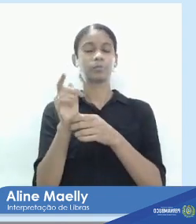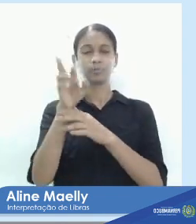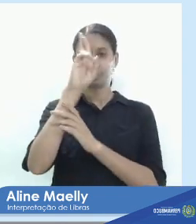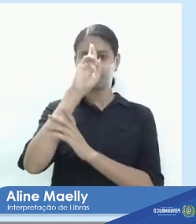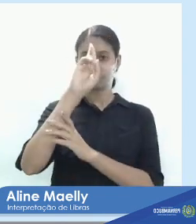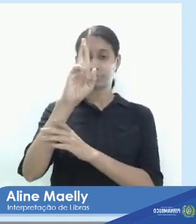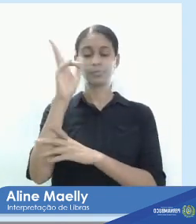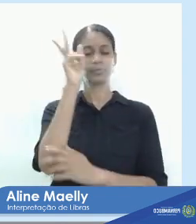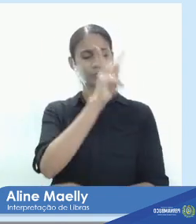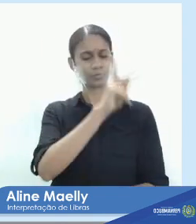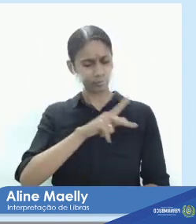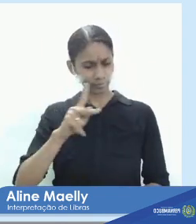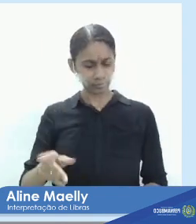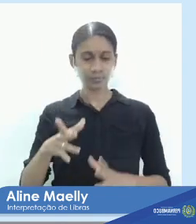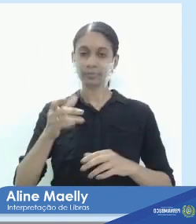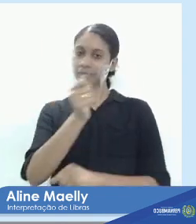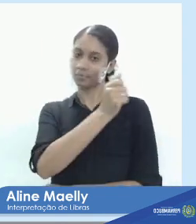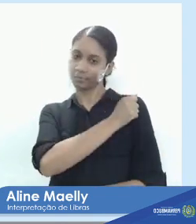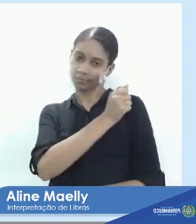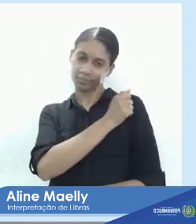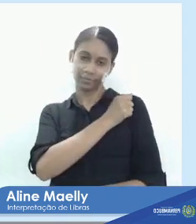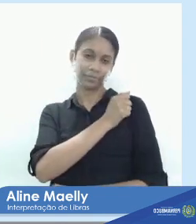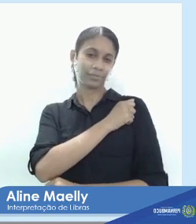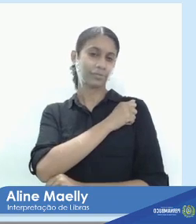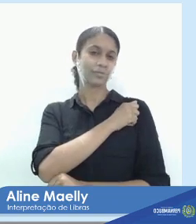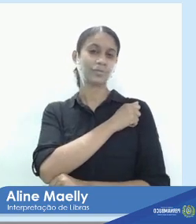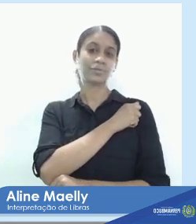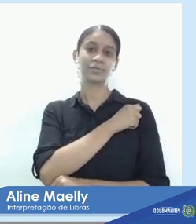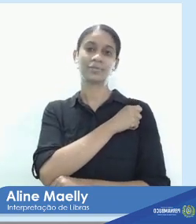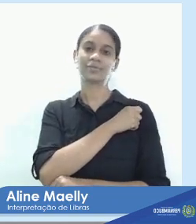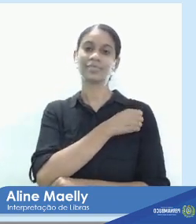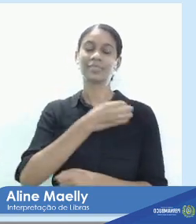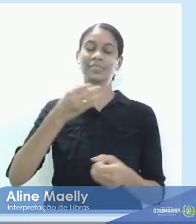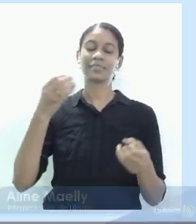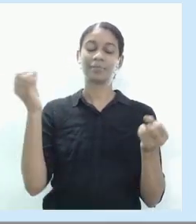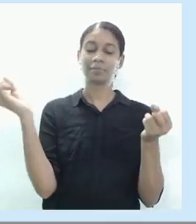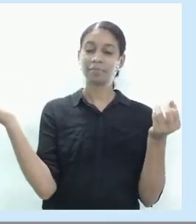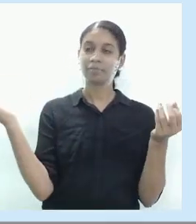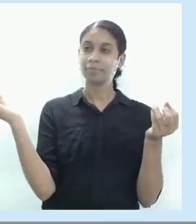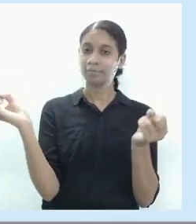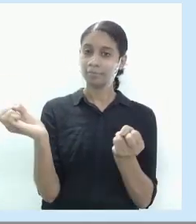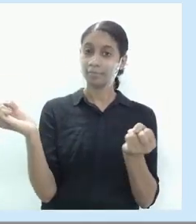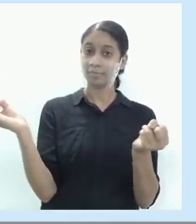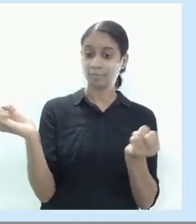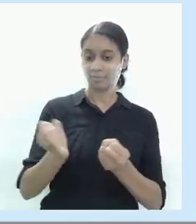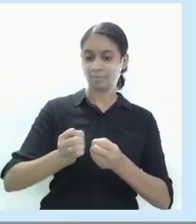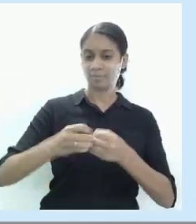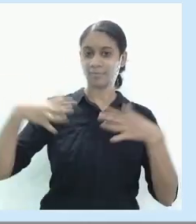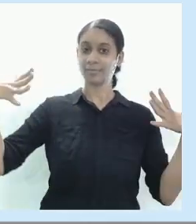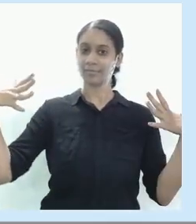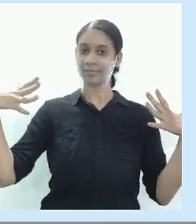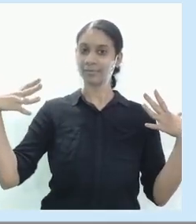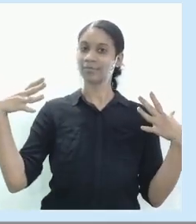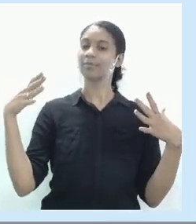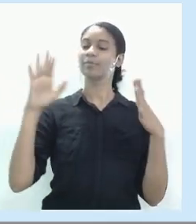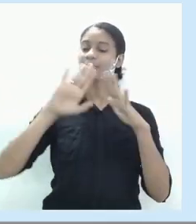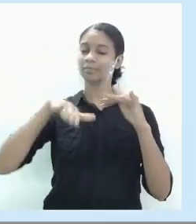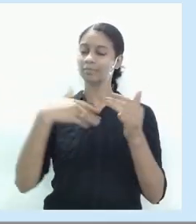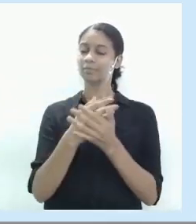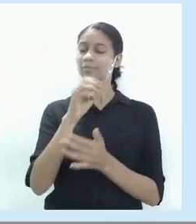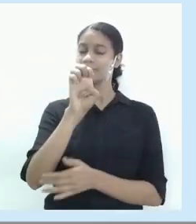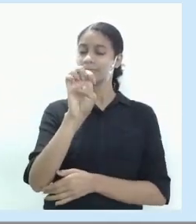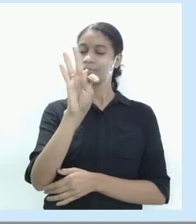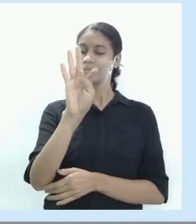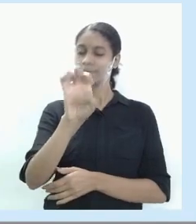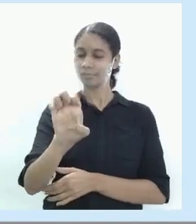professores, alunos da maravilhosa escola ETE Ibura Jordão, a conhecida. Bom,